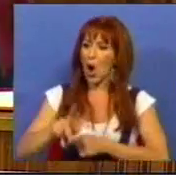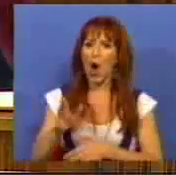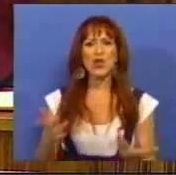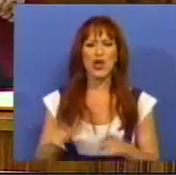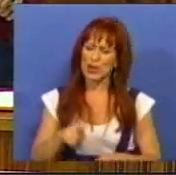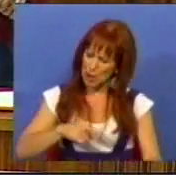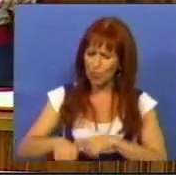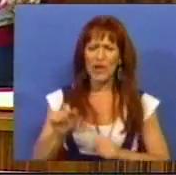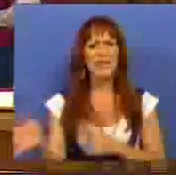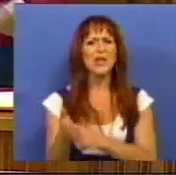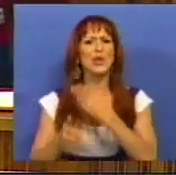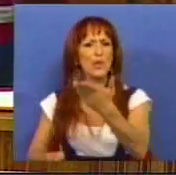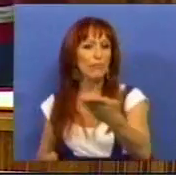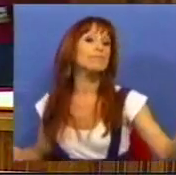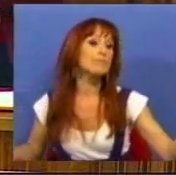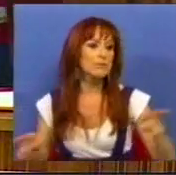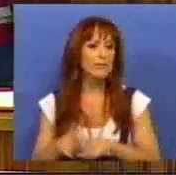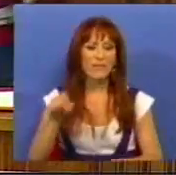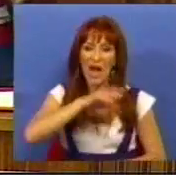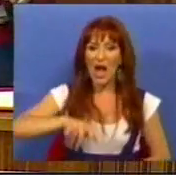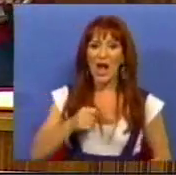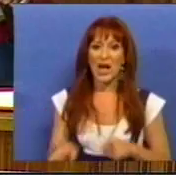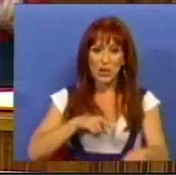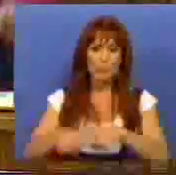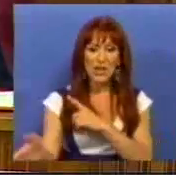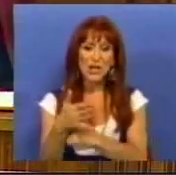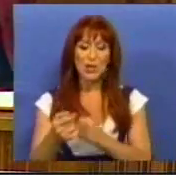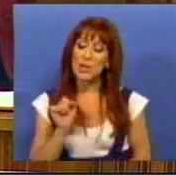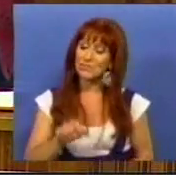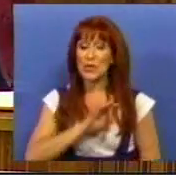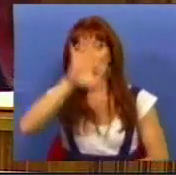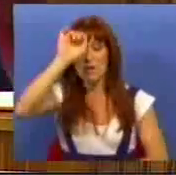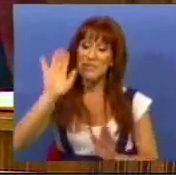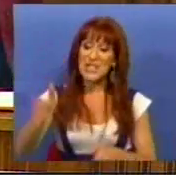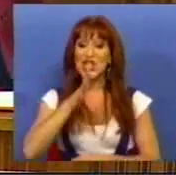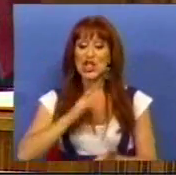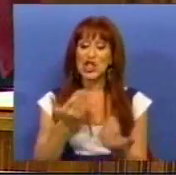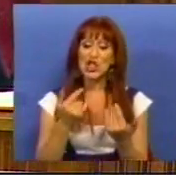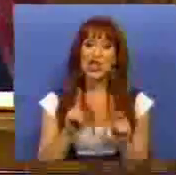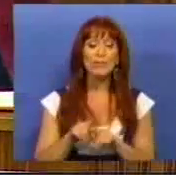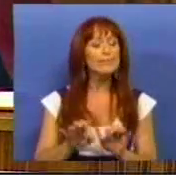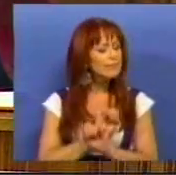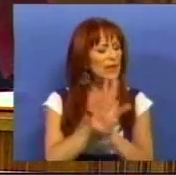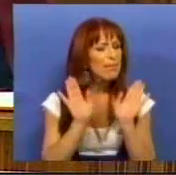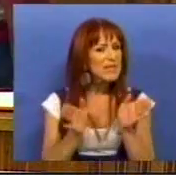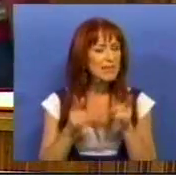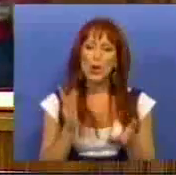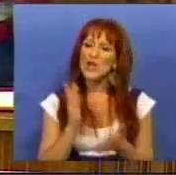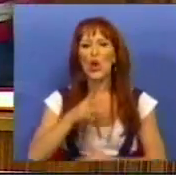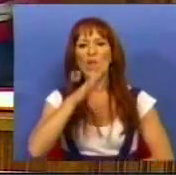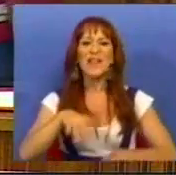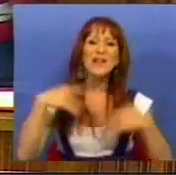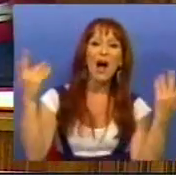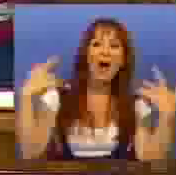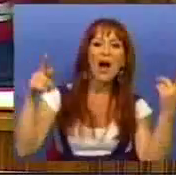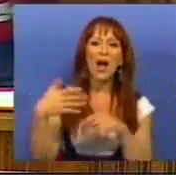que é a política nacional. E é no campo da política nacional que o Sr. Ministro tem que esclarecer devidamente, porque não basta dizer